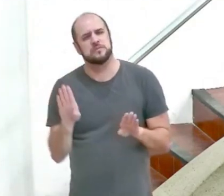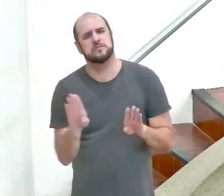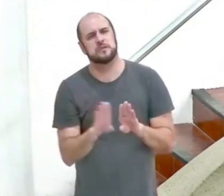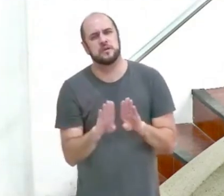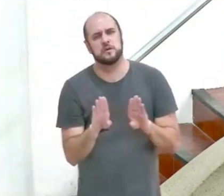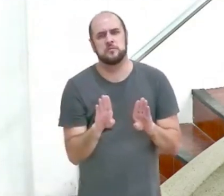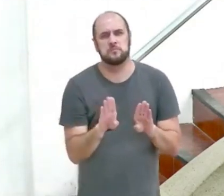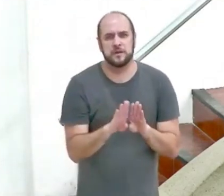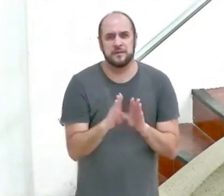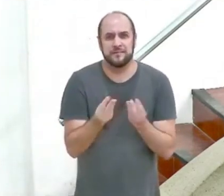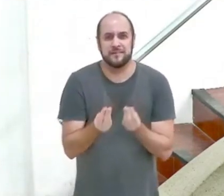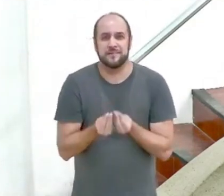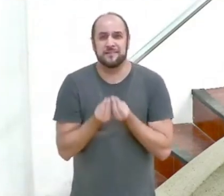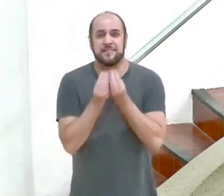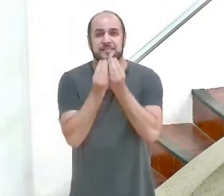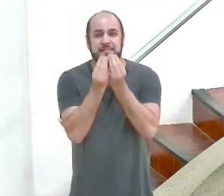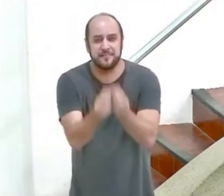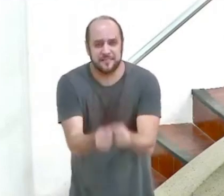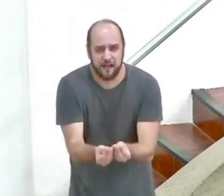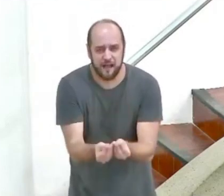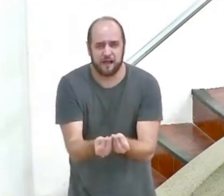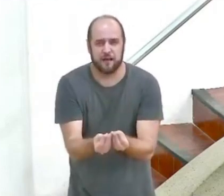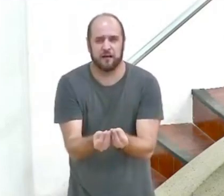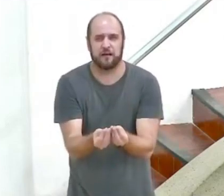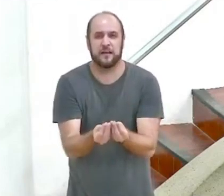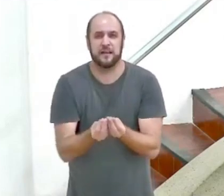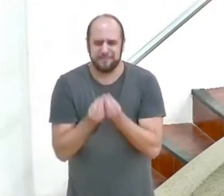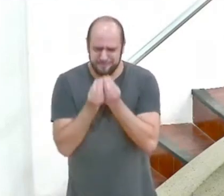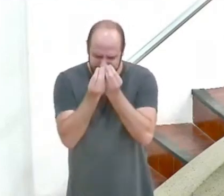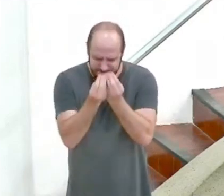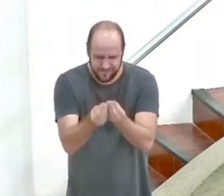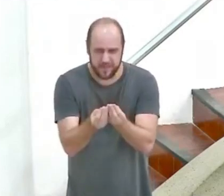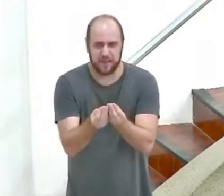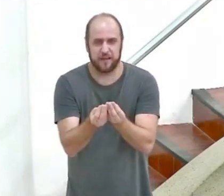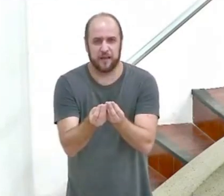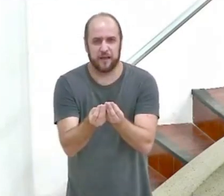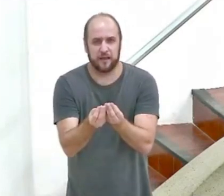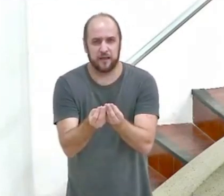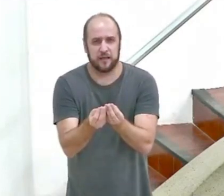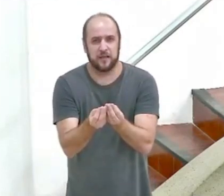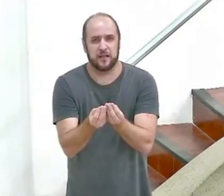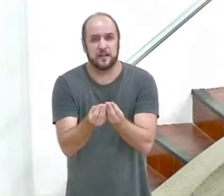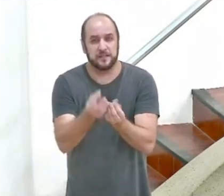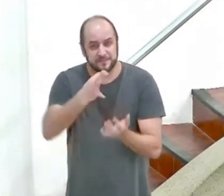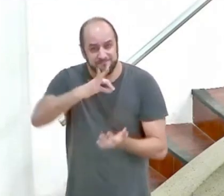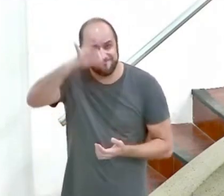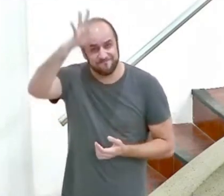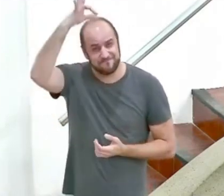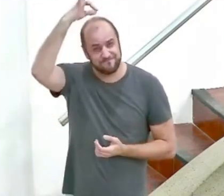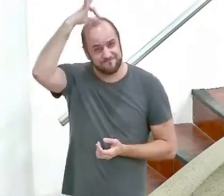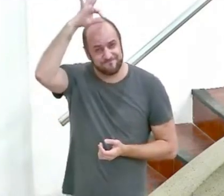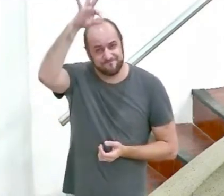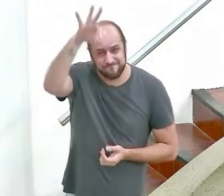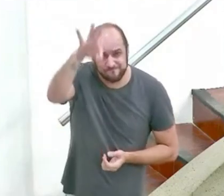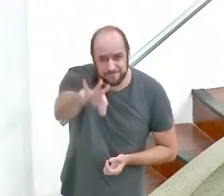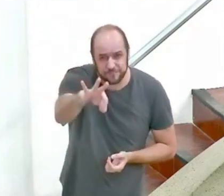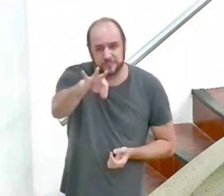vos dá vos concede vos outorga o seu Espírito Santo